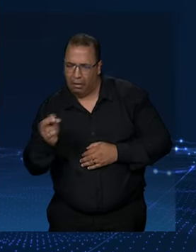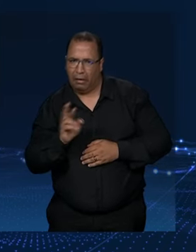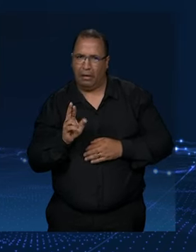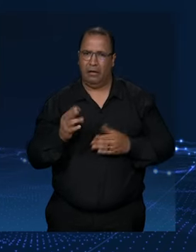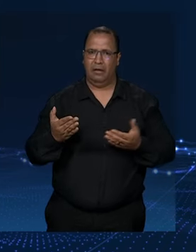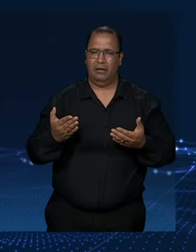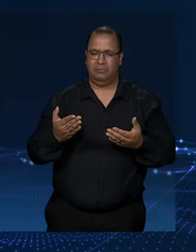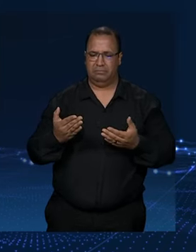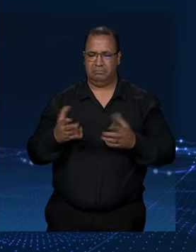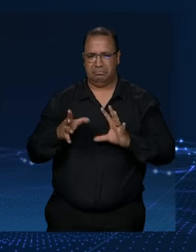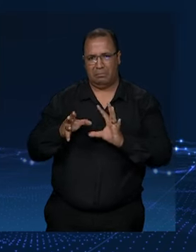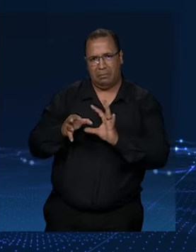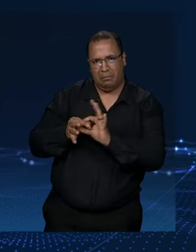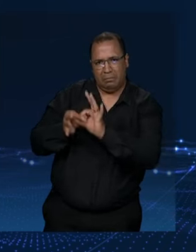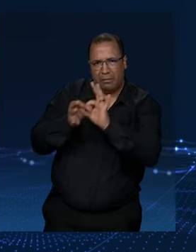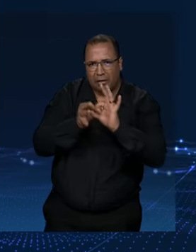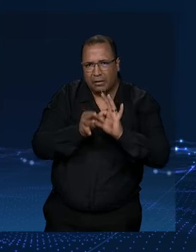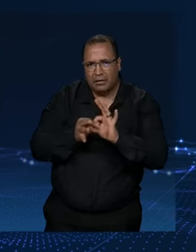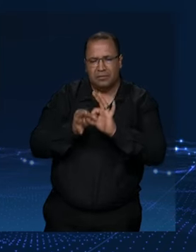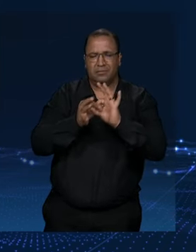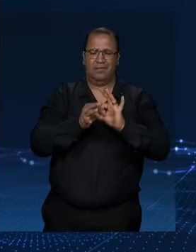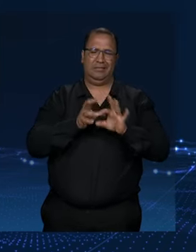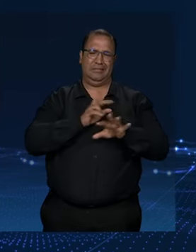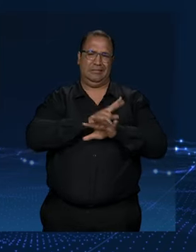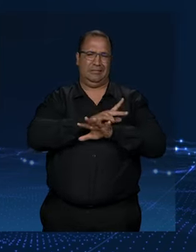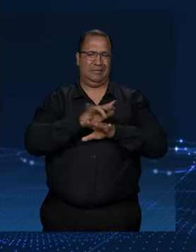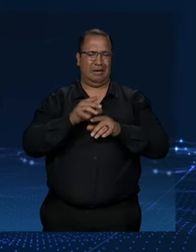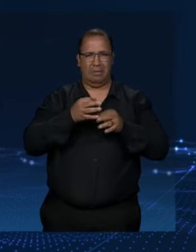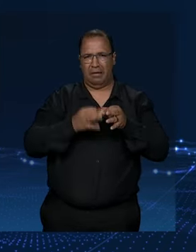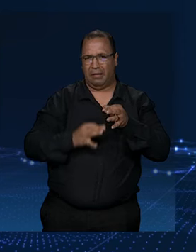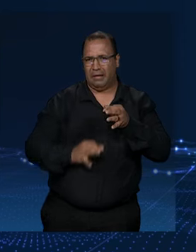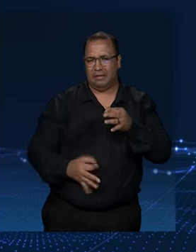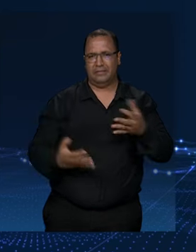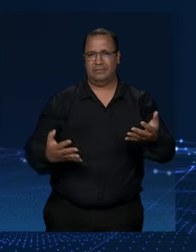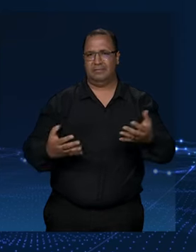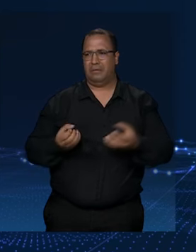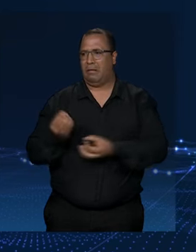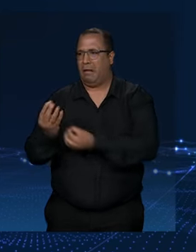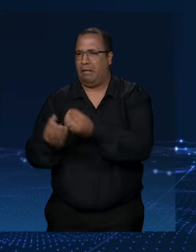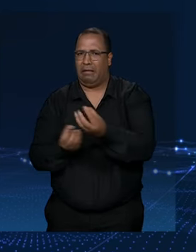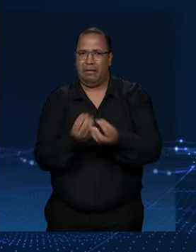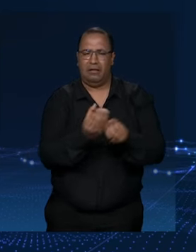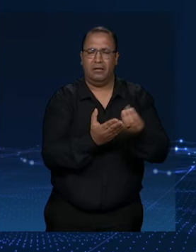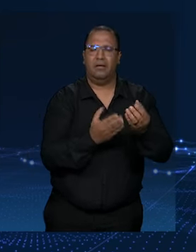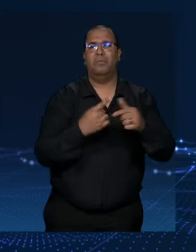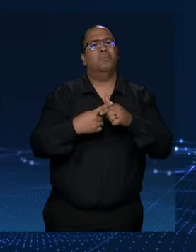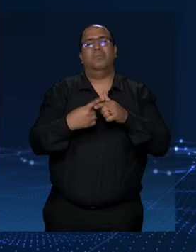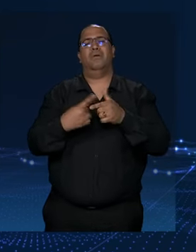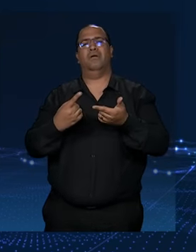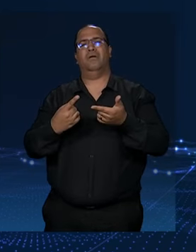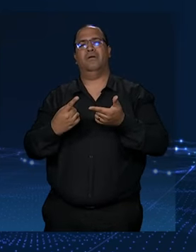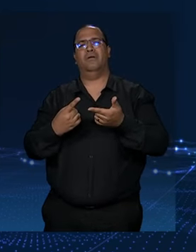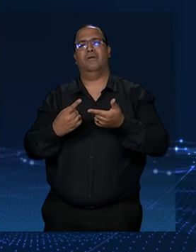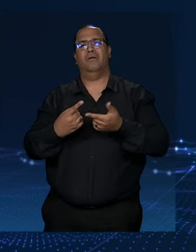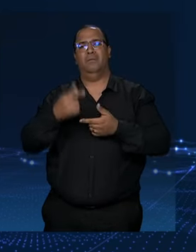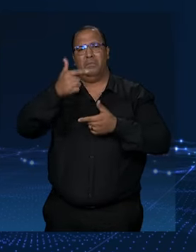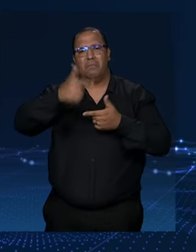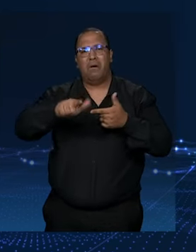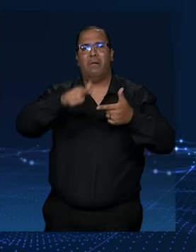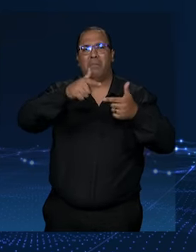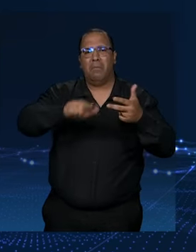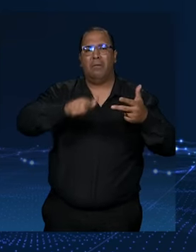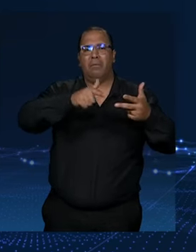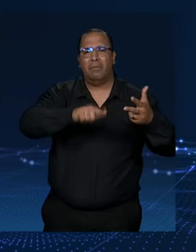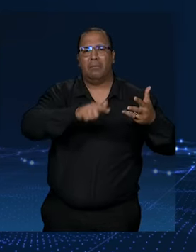coligações, com emendas e cargos que você está distribuindo? Por que você gosta tanto da reeleição e